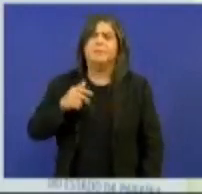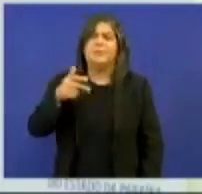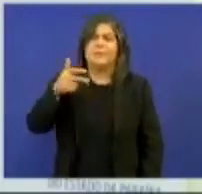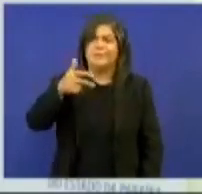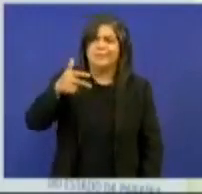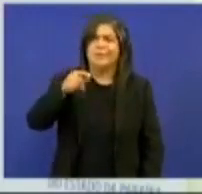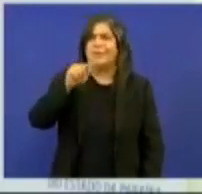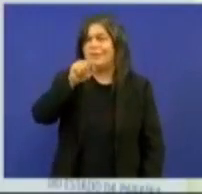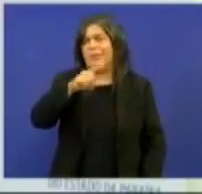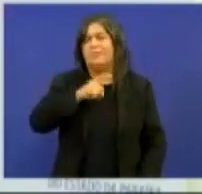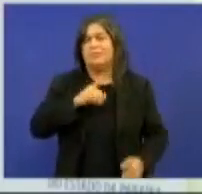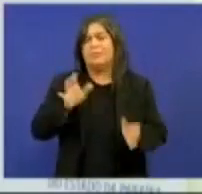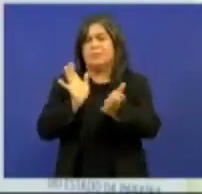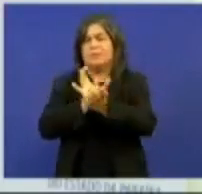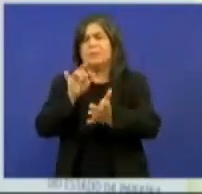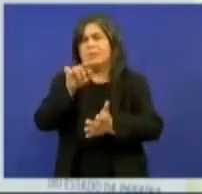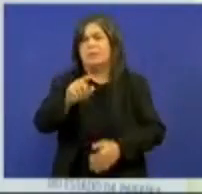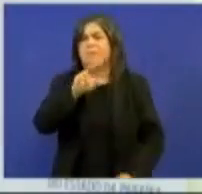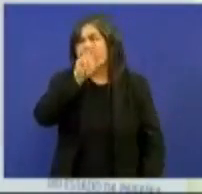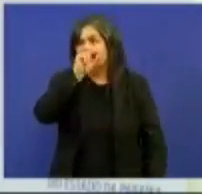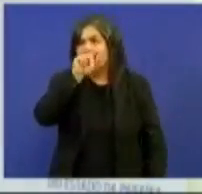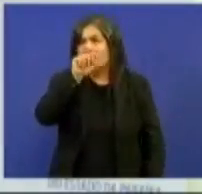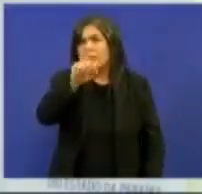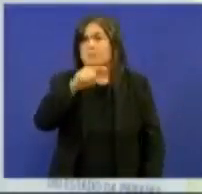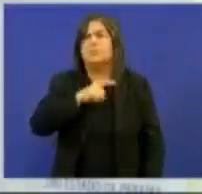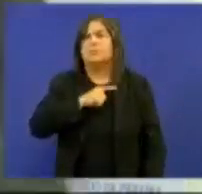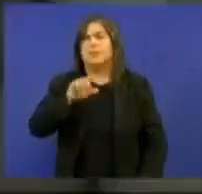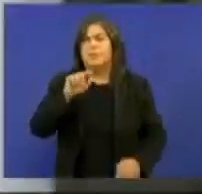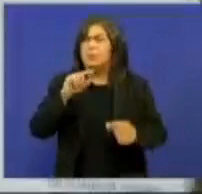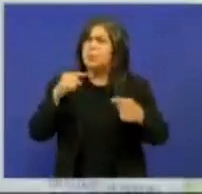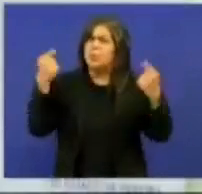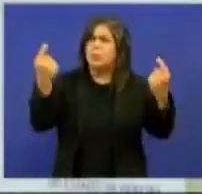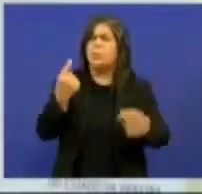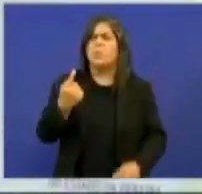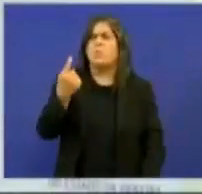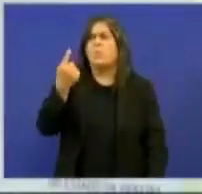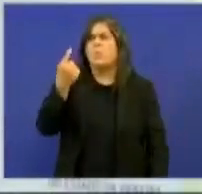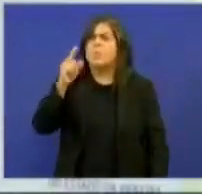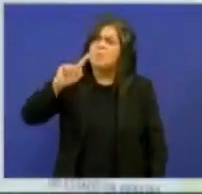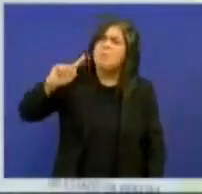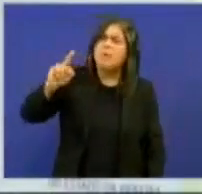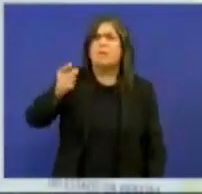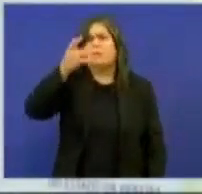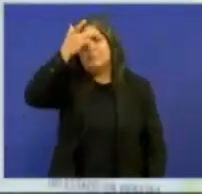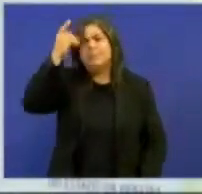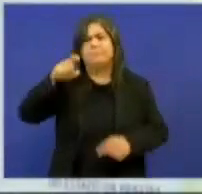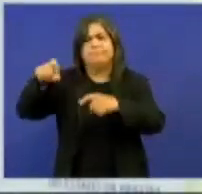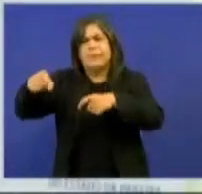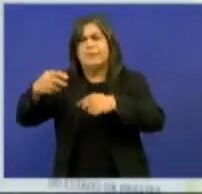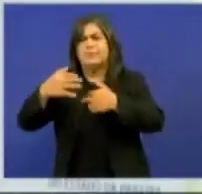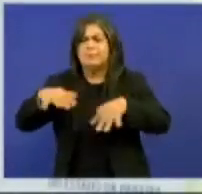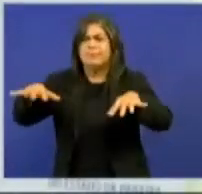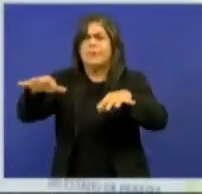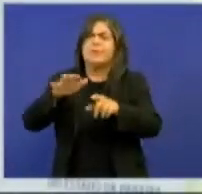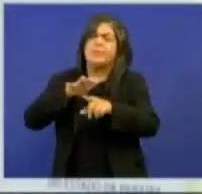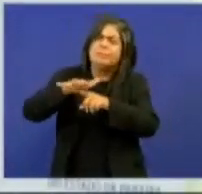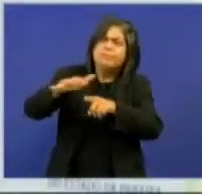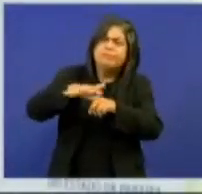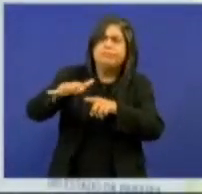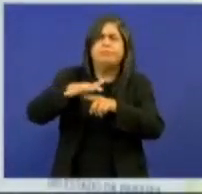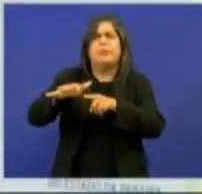para que um milhão de sertanejos possam ser atendidos com qualidade, que os serviços sejam realmente